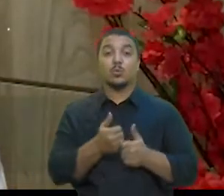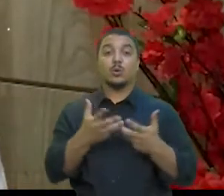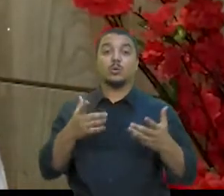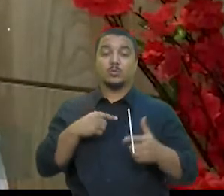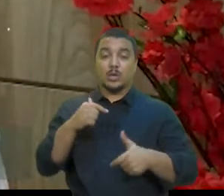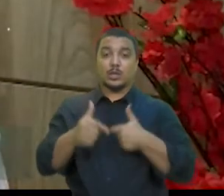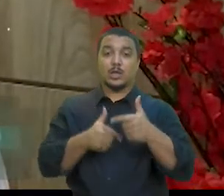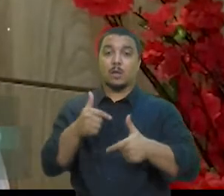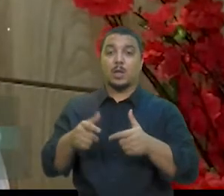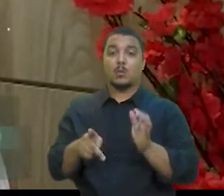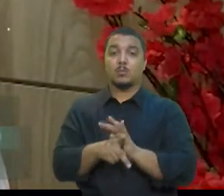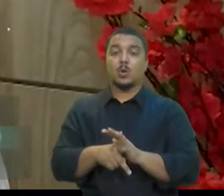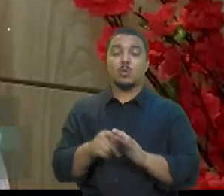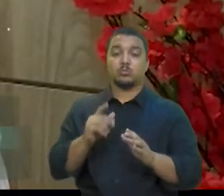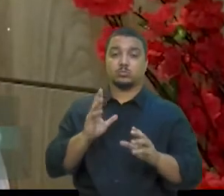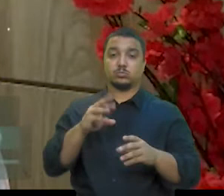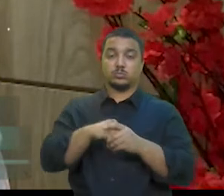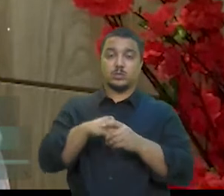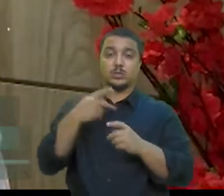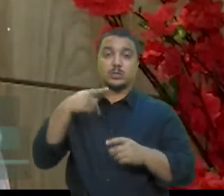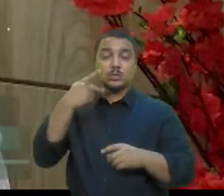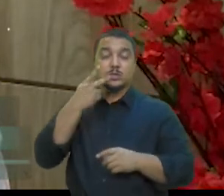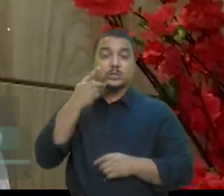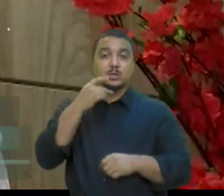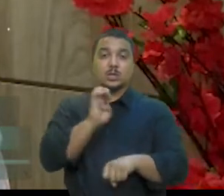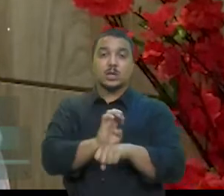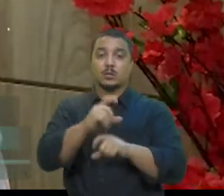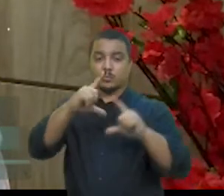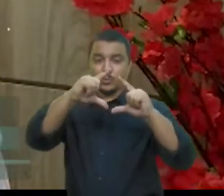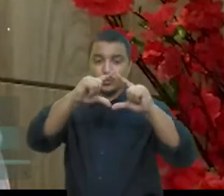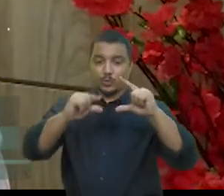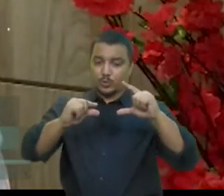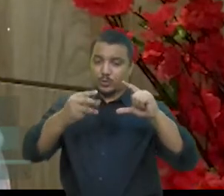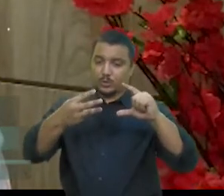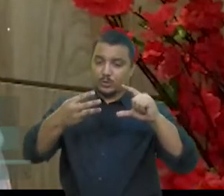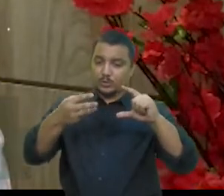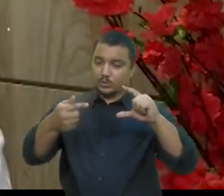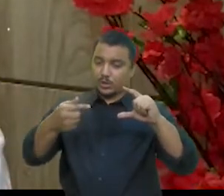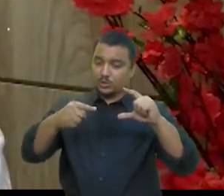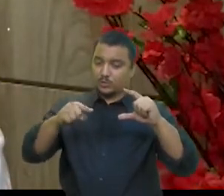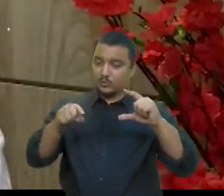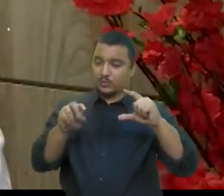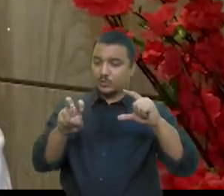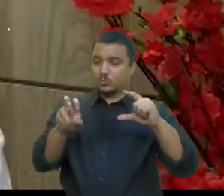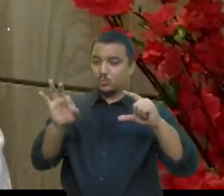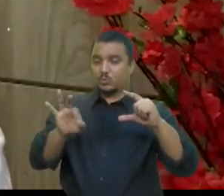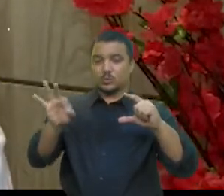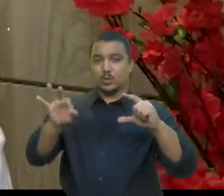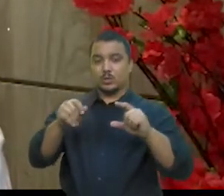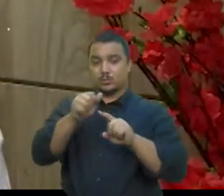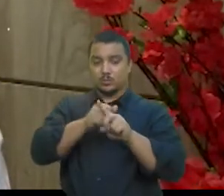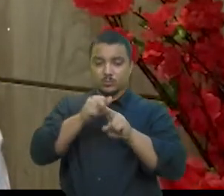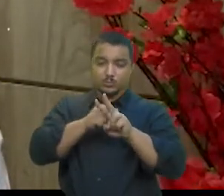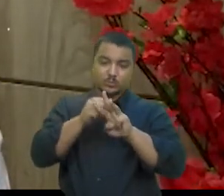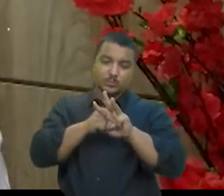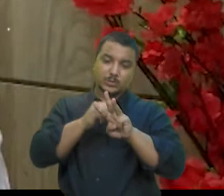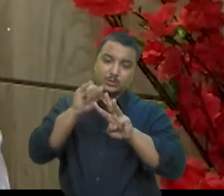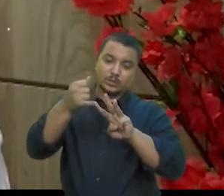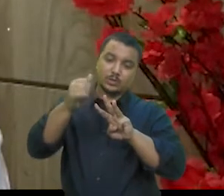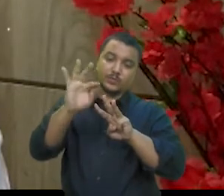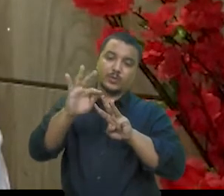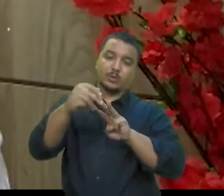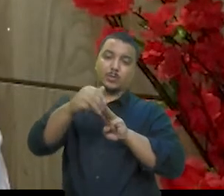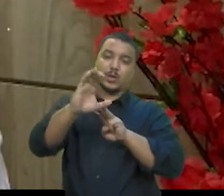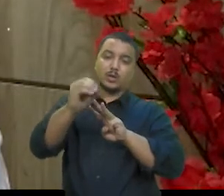doméstico no estado do Ceará caiu 37,5% nos três primeiros meses de 2021,